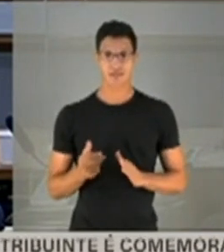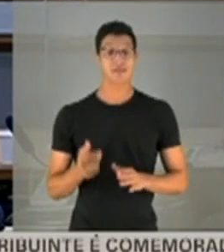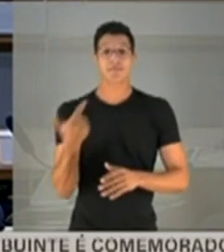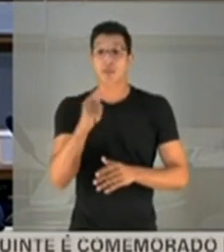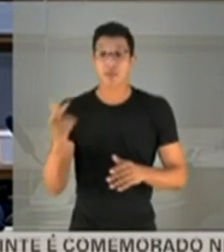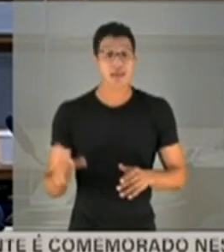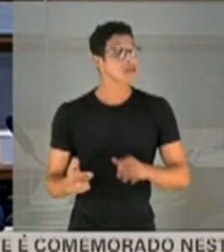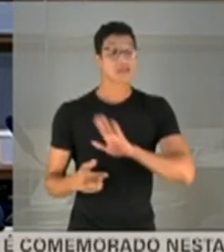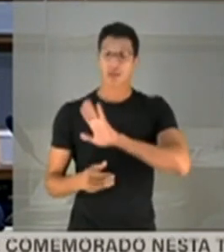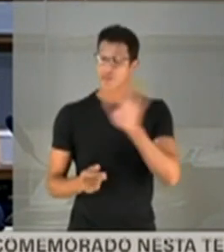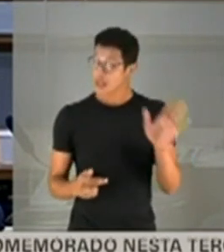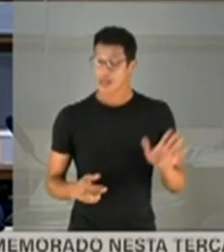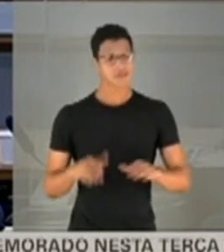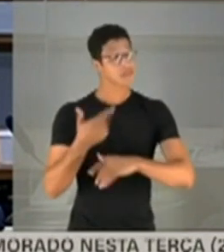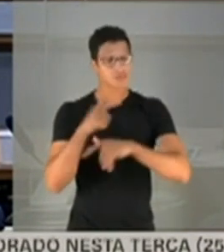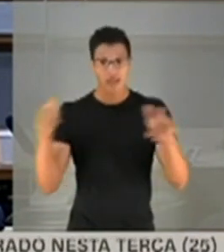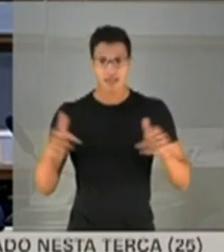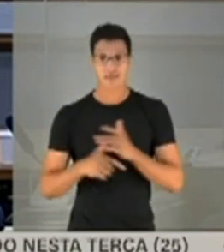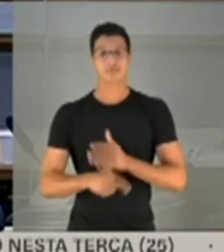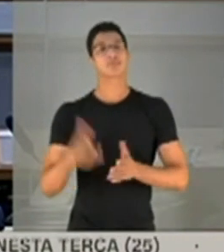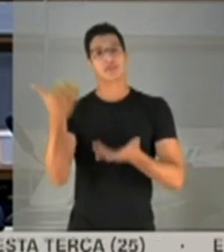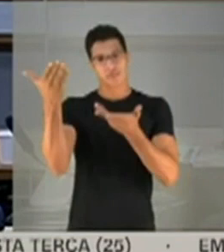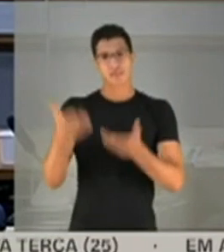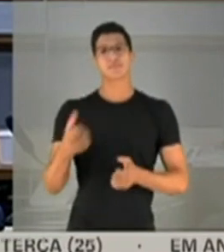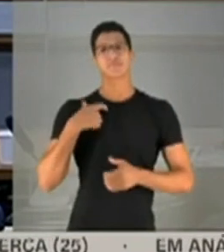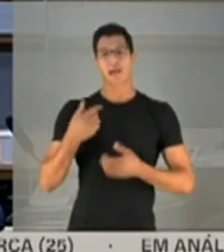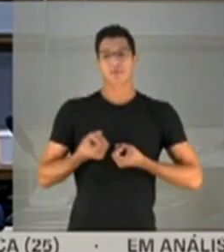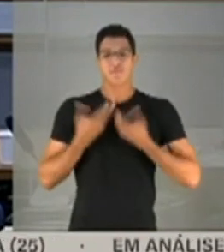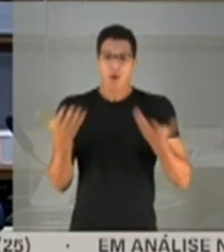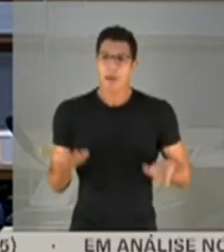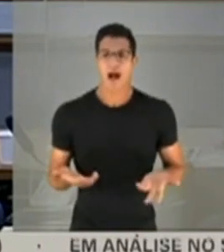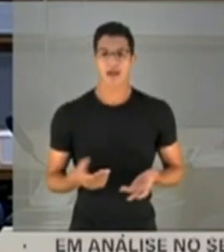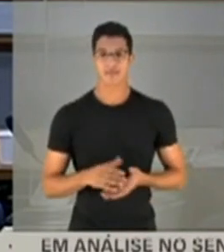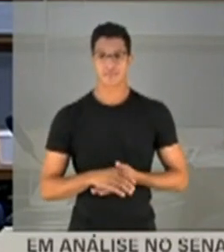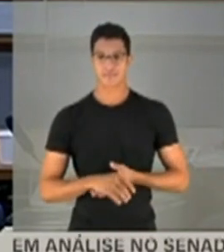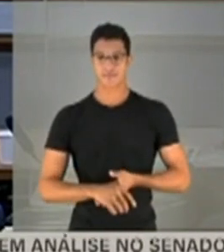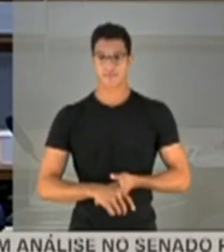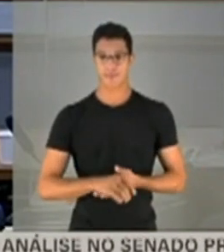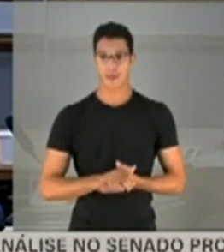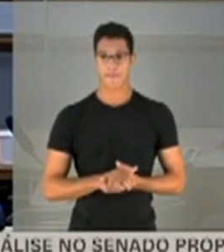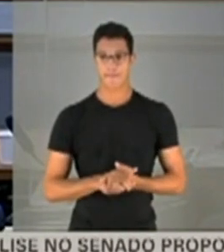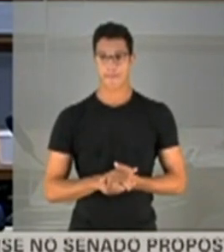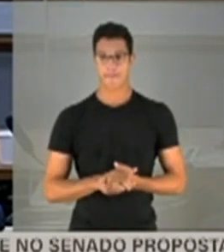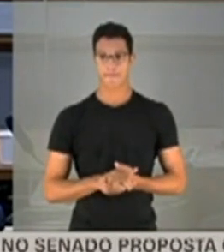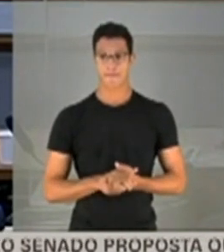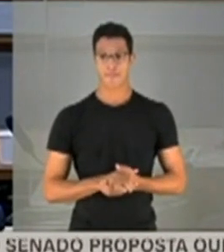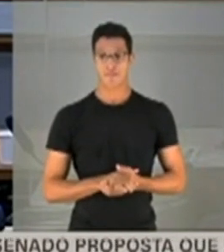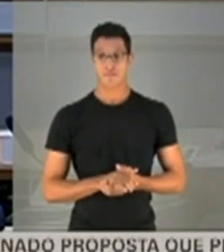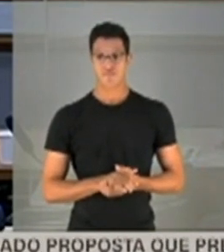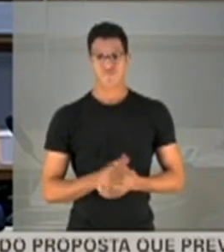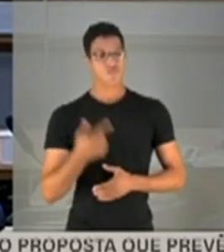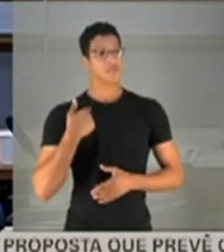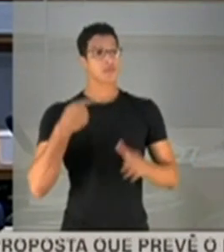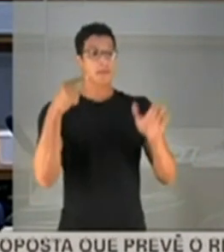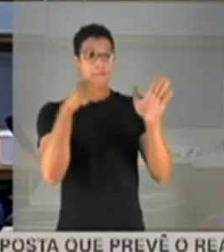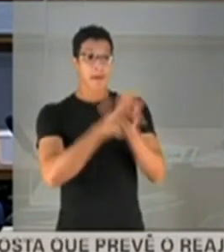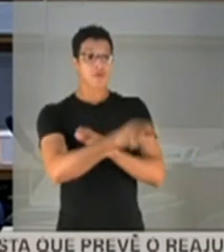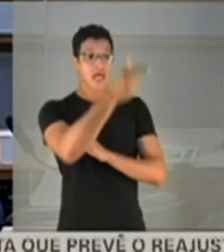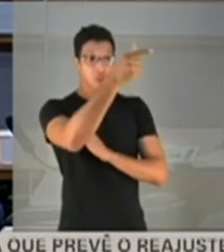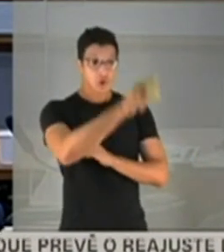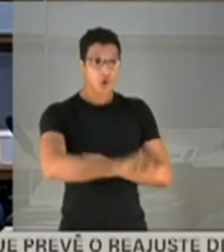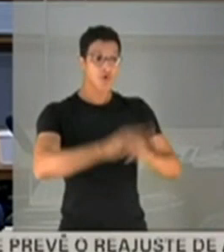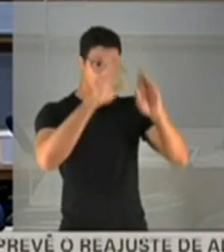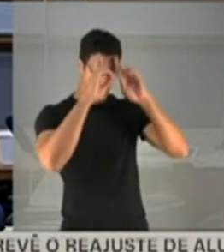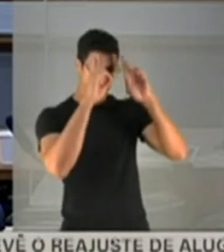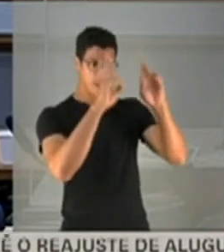tem não. só uma questão. Tem, tem. Vossa excelência está desinformada. Refazendo a pergunta respeitosamente